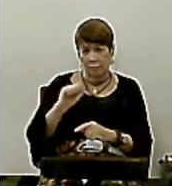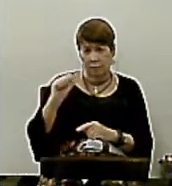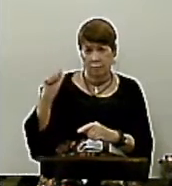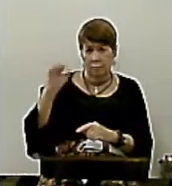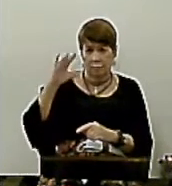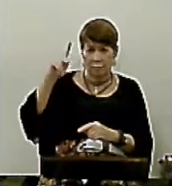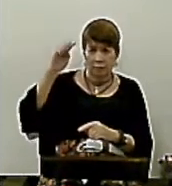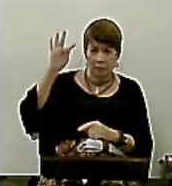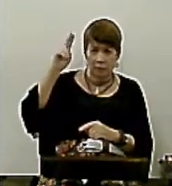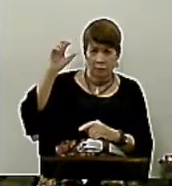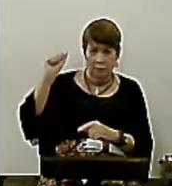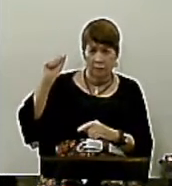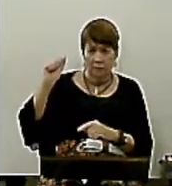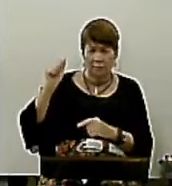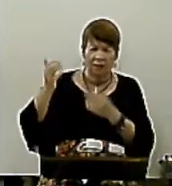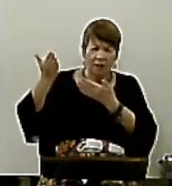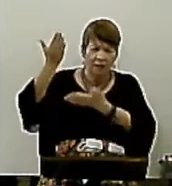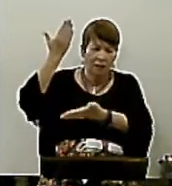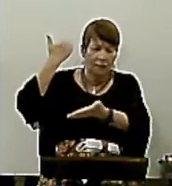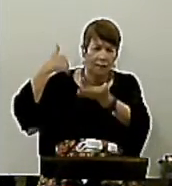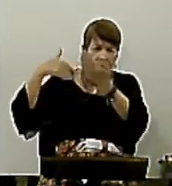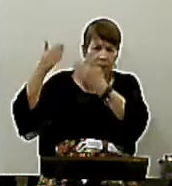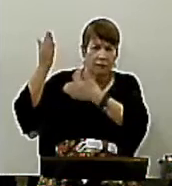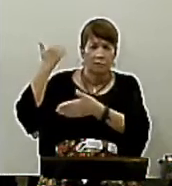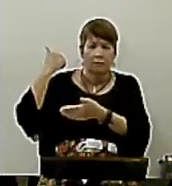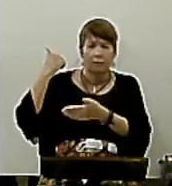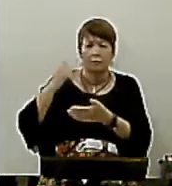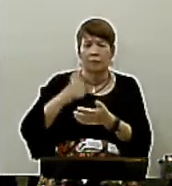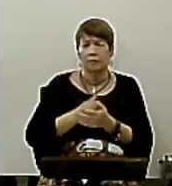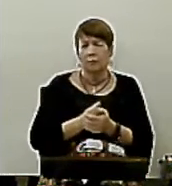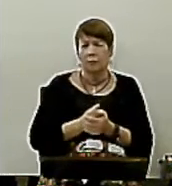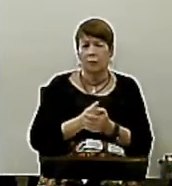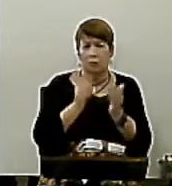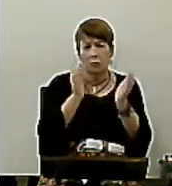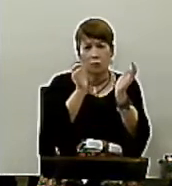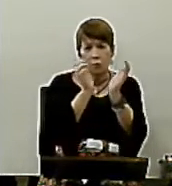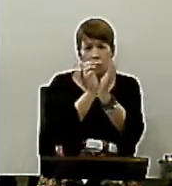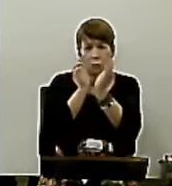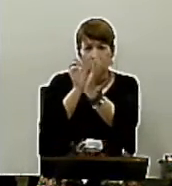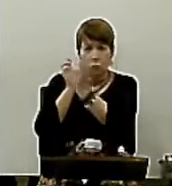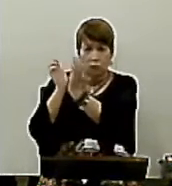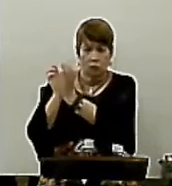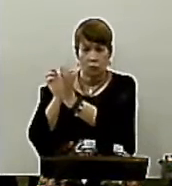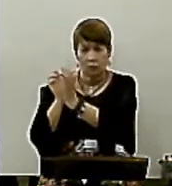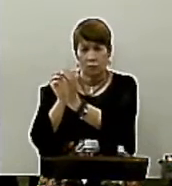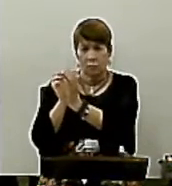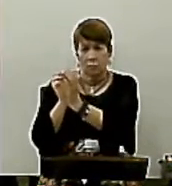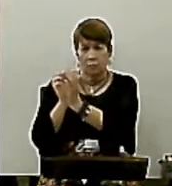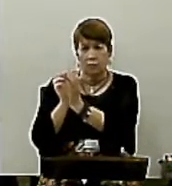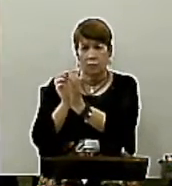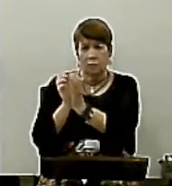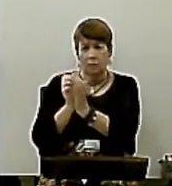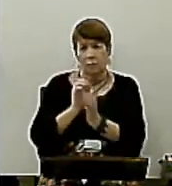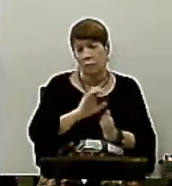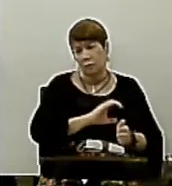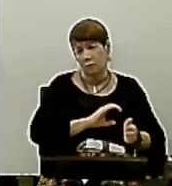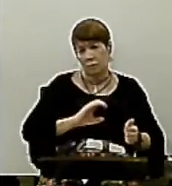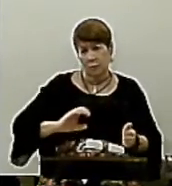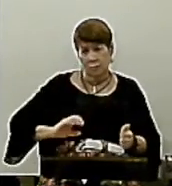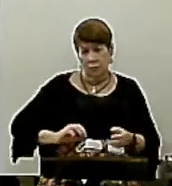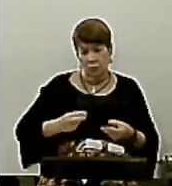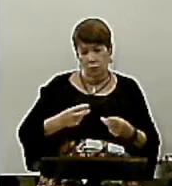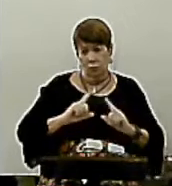Derbe e Antioquia naquela época foi quando um grupo de cristãos judeus ou de judeus cristãos